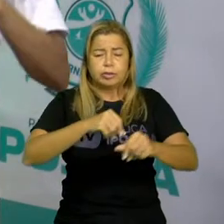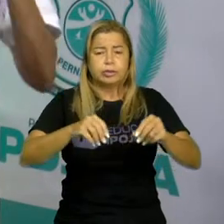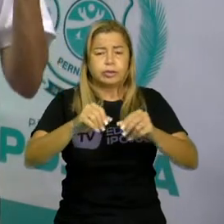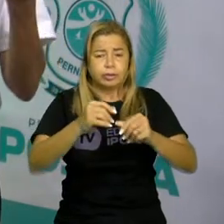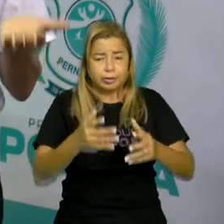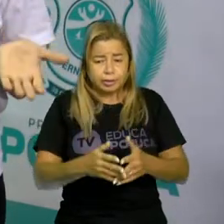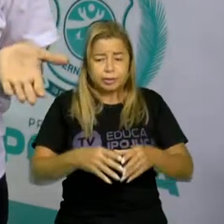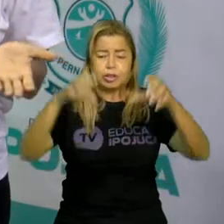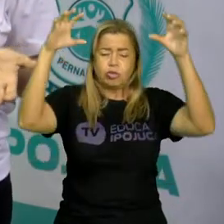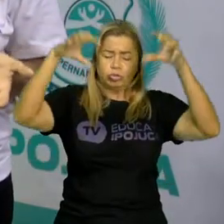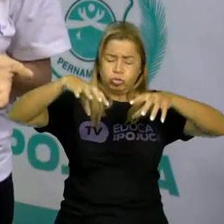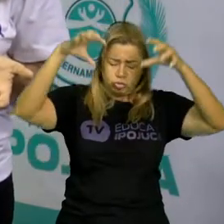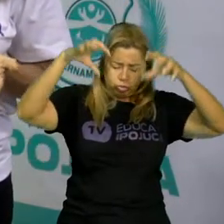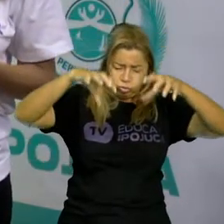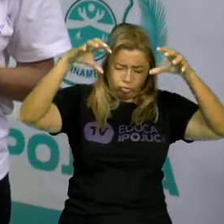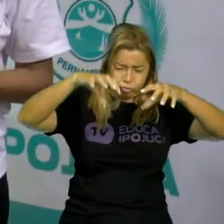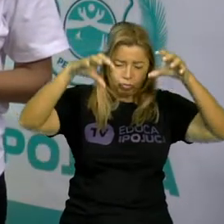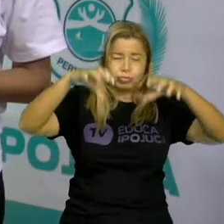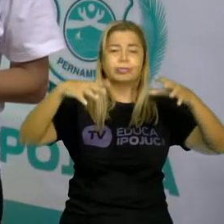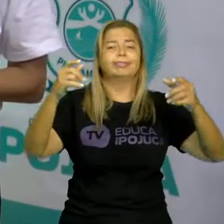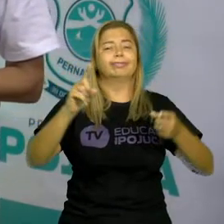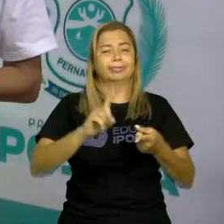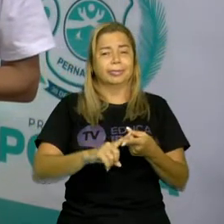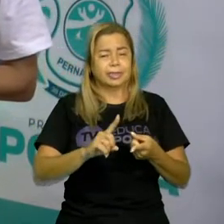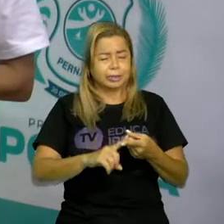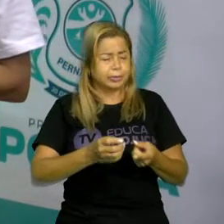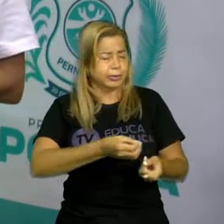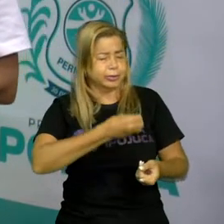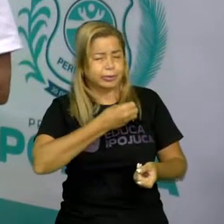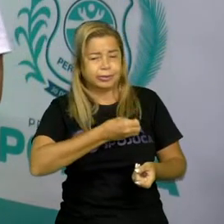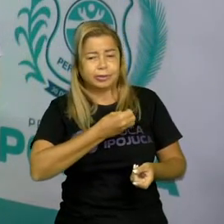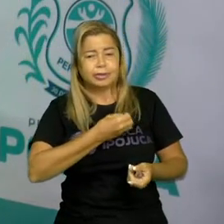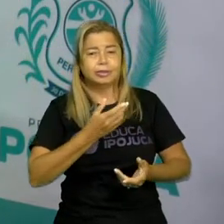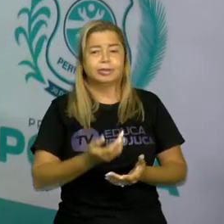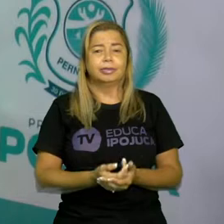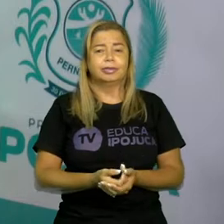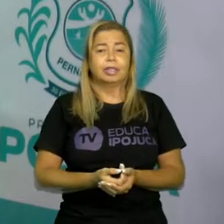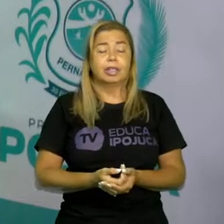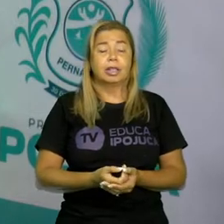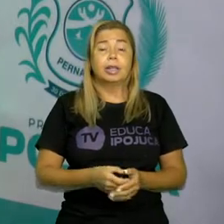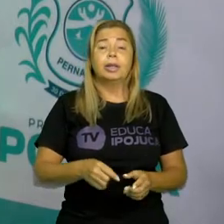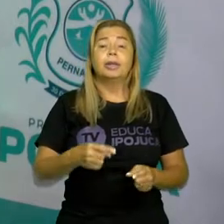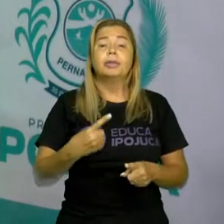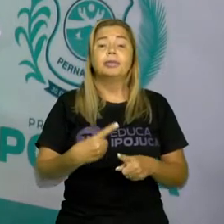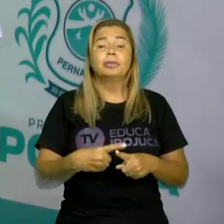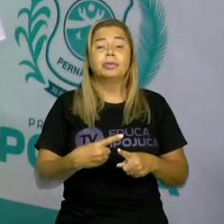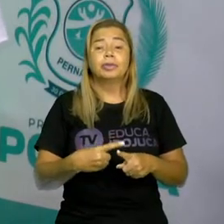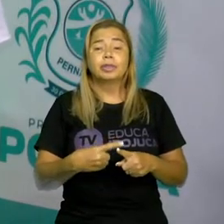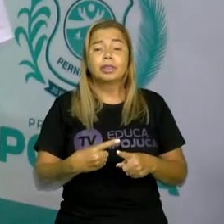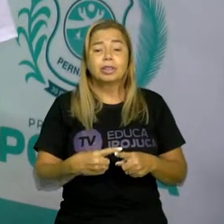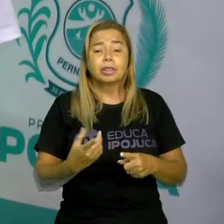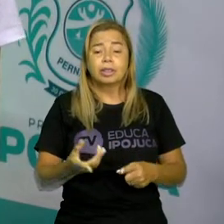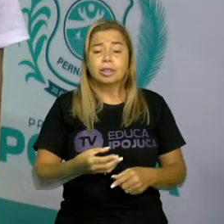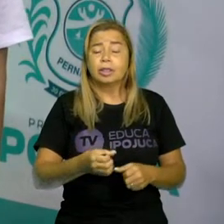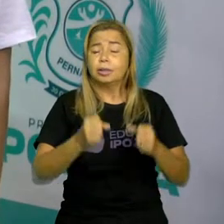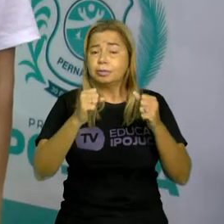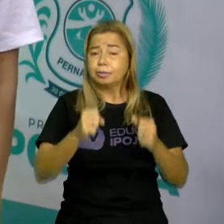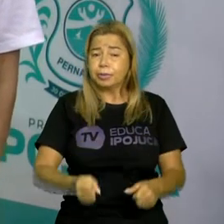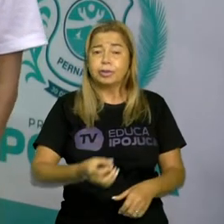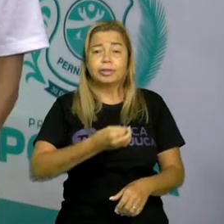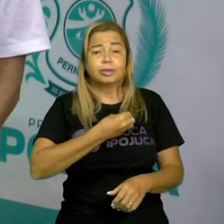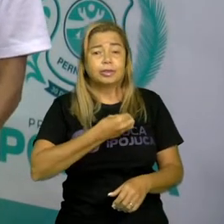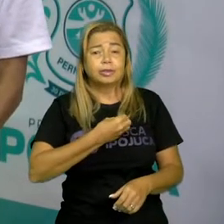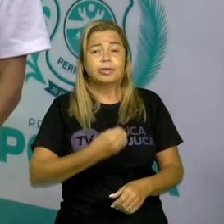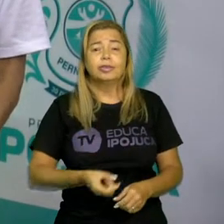chuva, ele também sobrevive. Porque, muito bem, ele sobrevive nos dois lugares, tá certo?